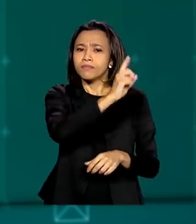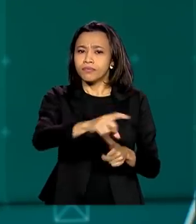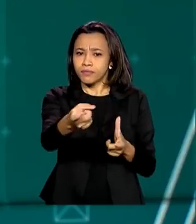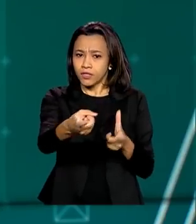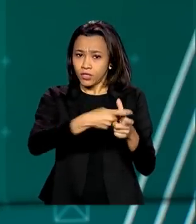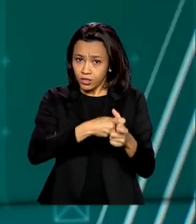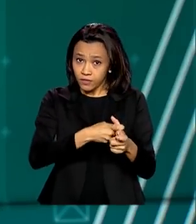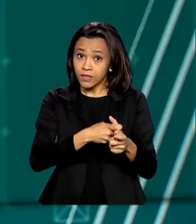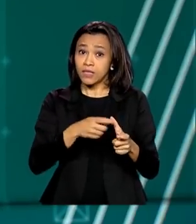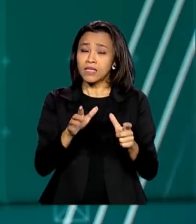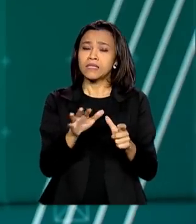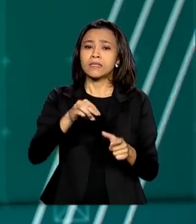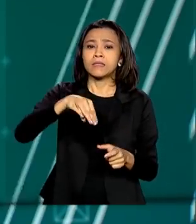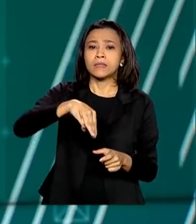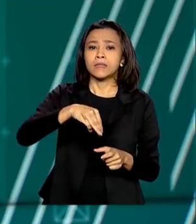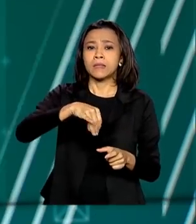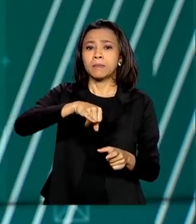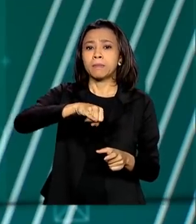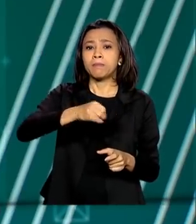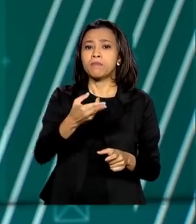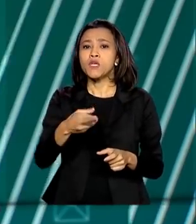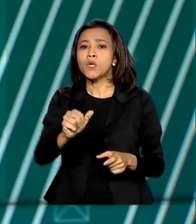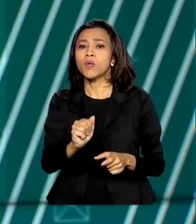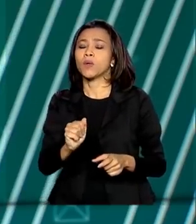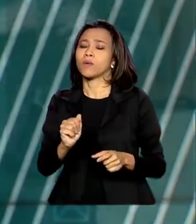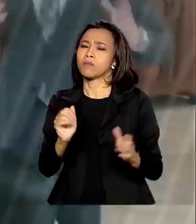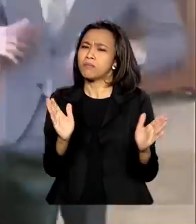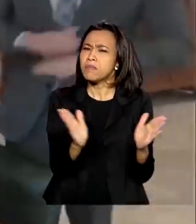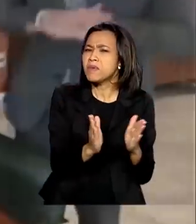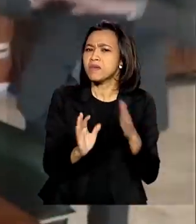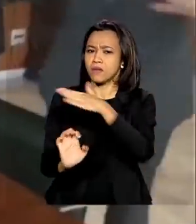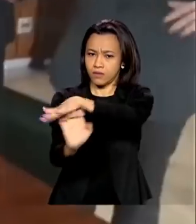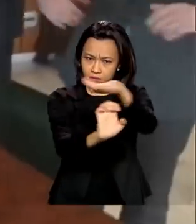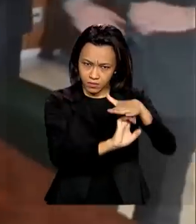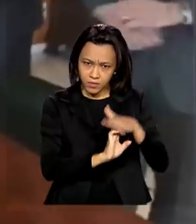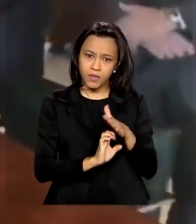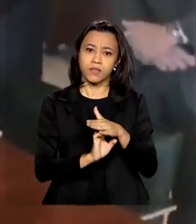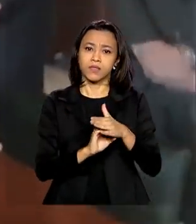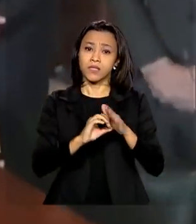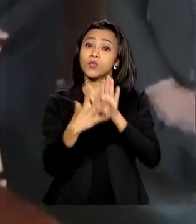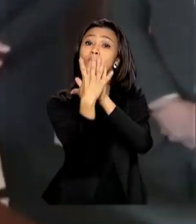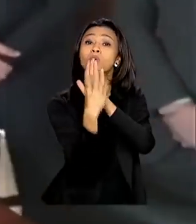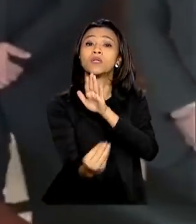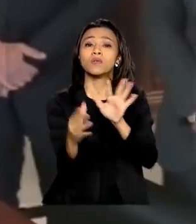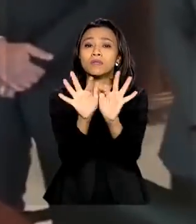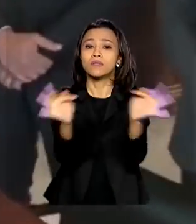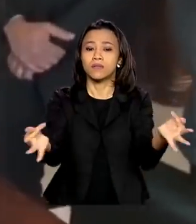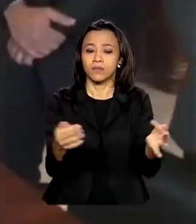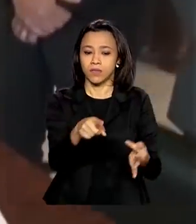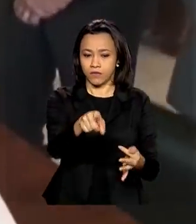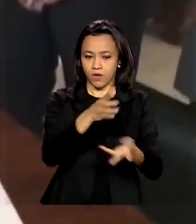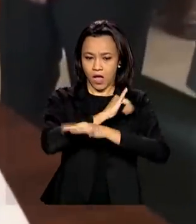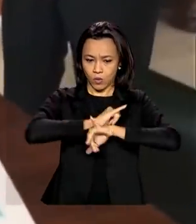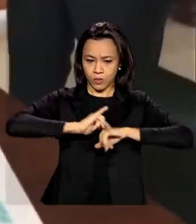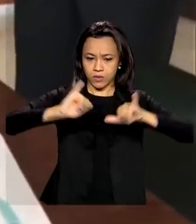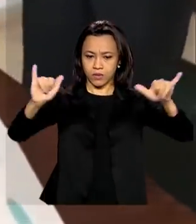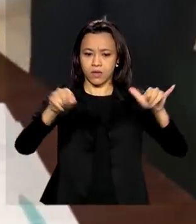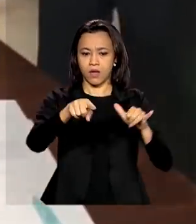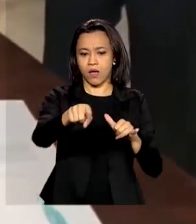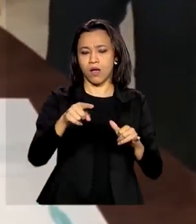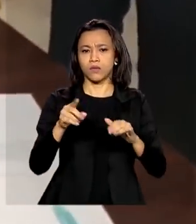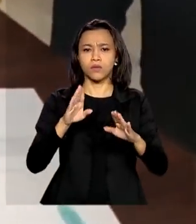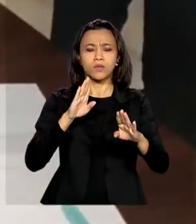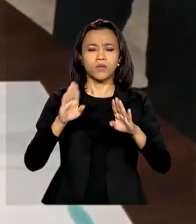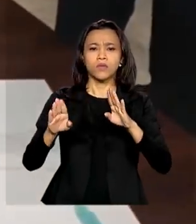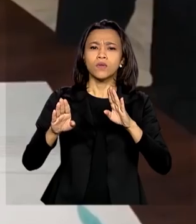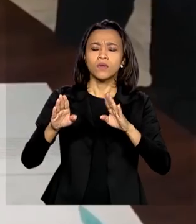empresas que fazem parte do Simples Nacional. O anúncio foi feito nesta quarta-feira nas redes sociais. A medida facilita a